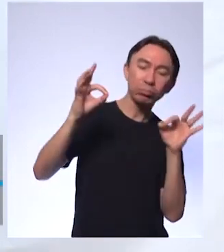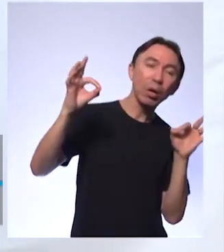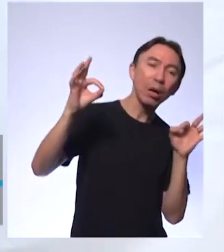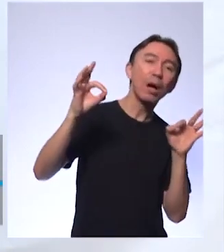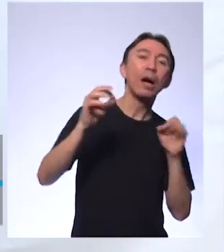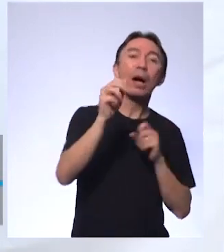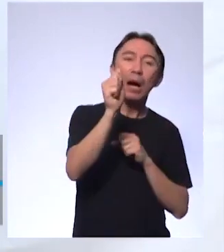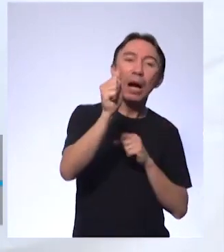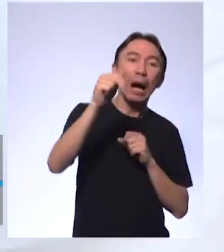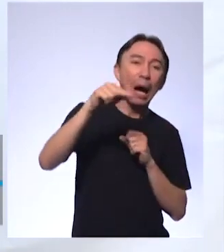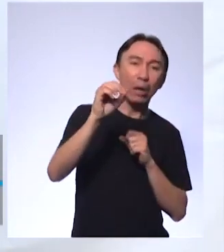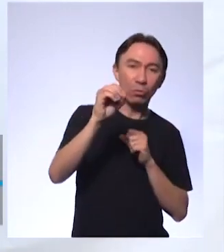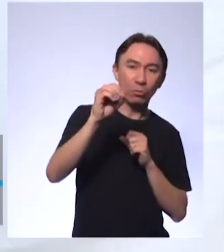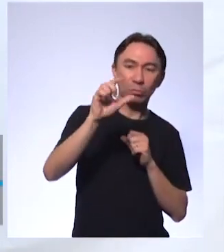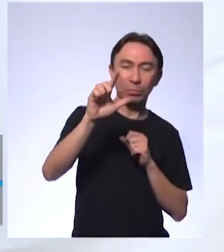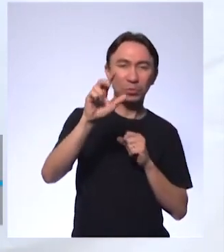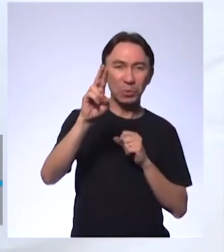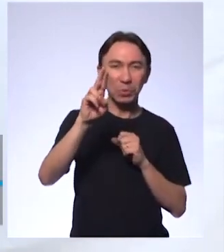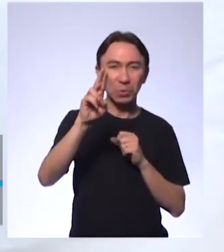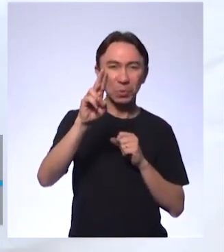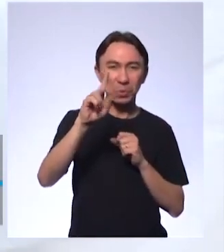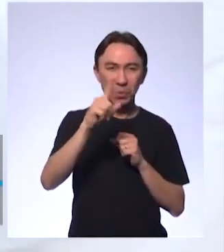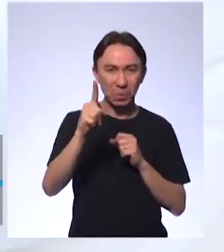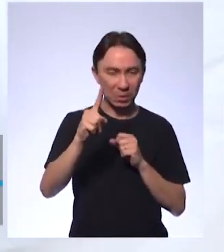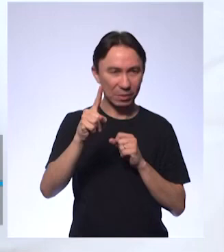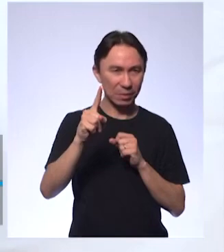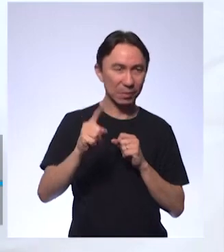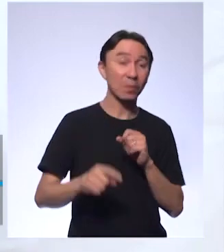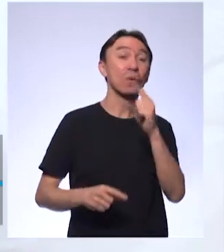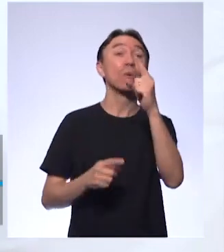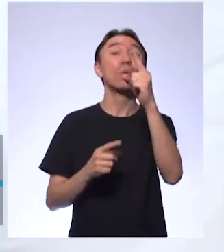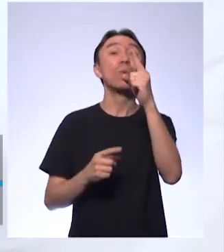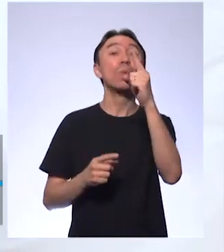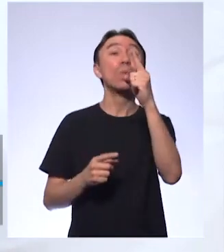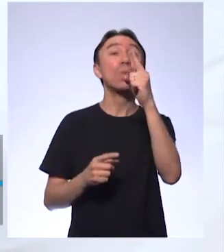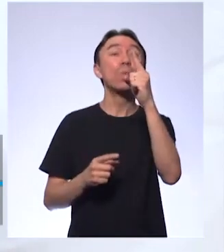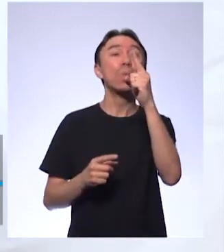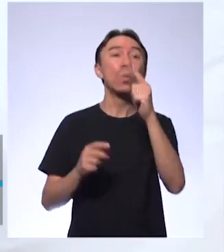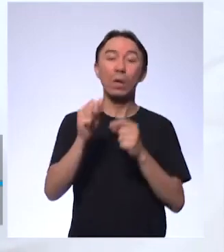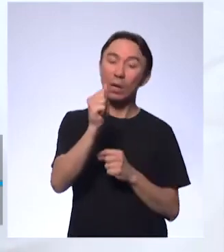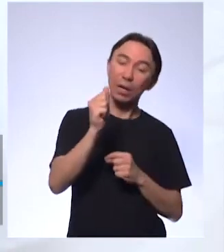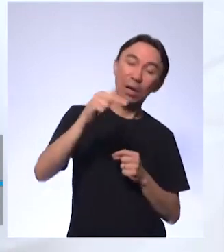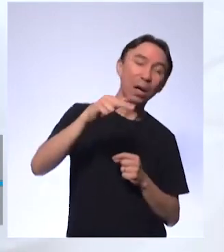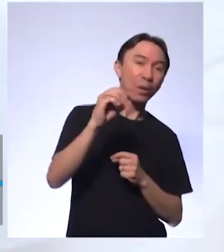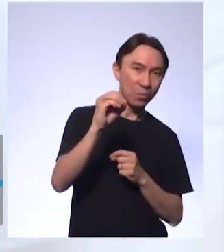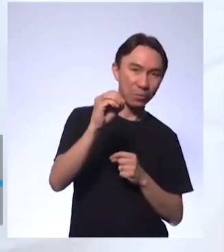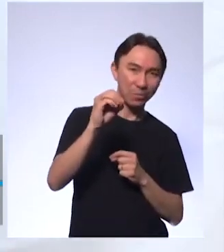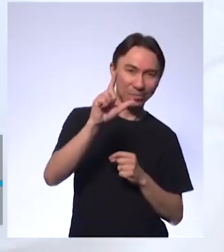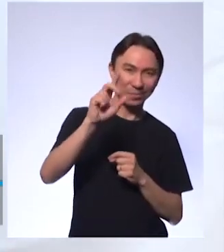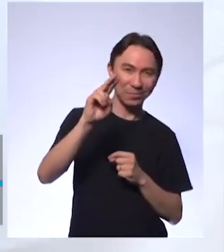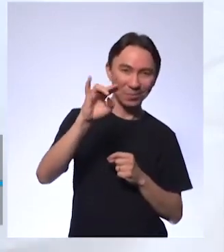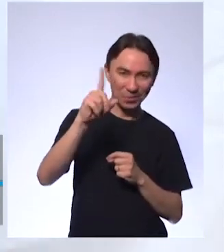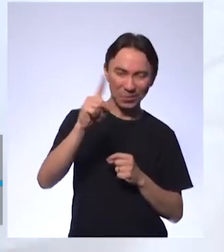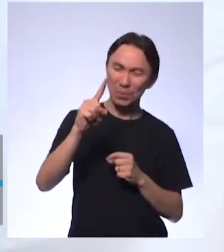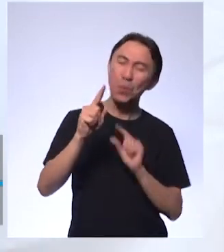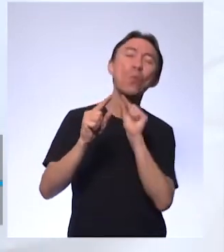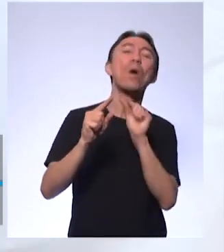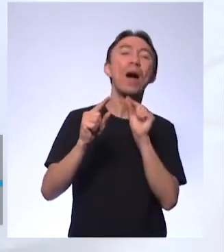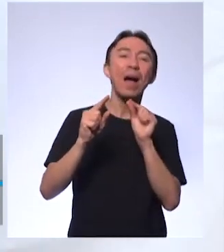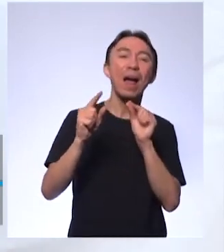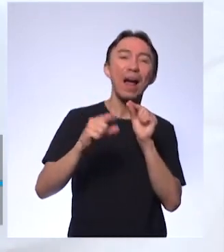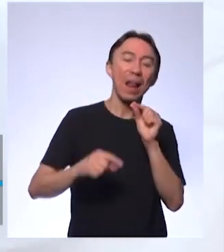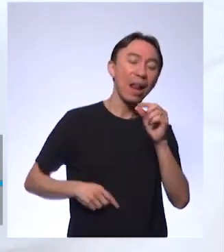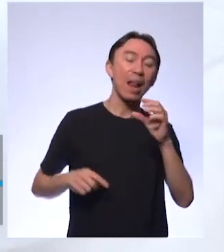Então, um ano-luz é a distância em que a luz percorre em um ano. Lembrando que a luz viaja a 300 mil